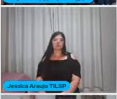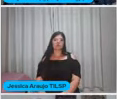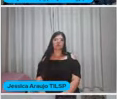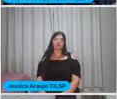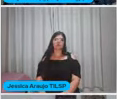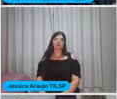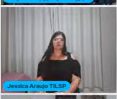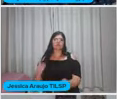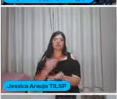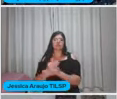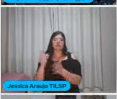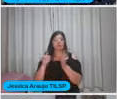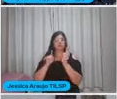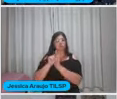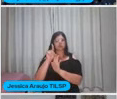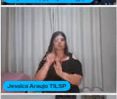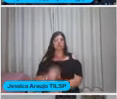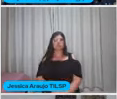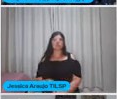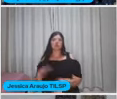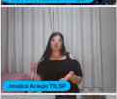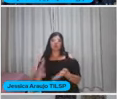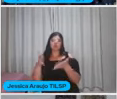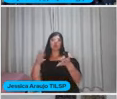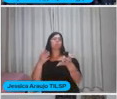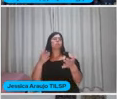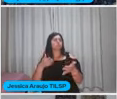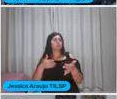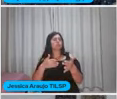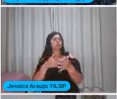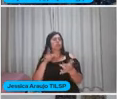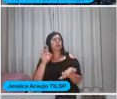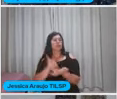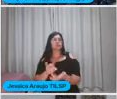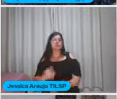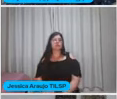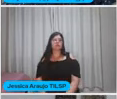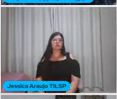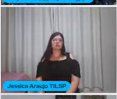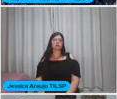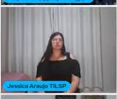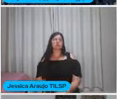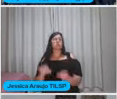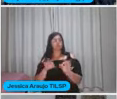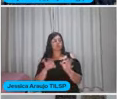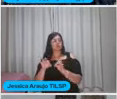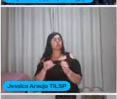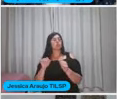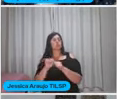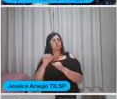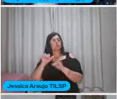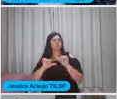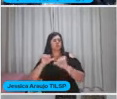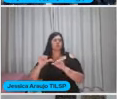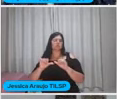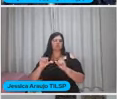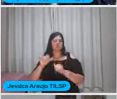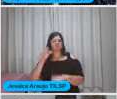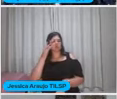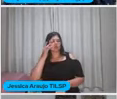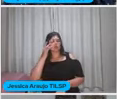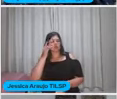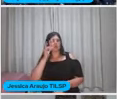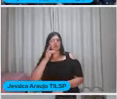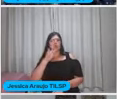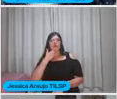Partir de uma pergunta E promover uma intervenção na realidade Projeto tem que ter intervenção na realidade Trabalhar em